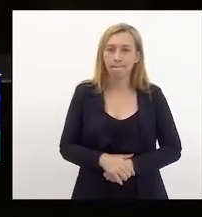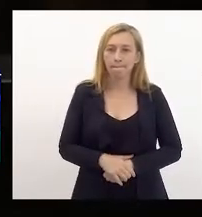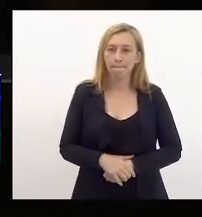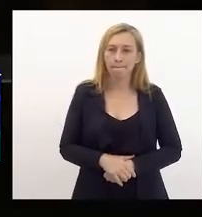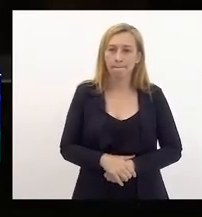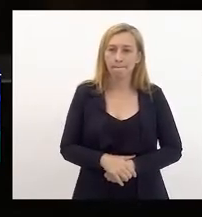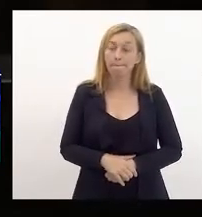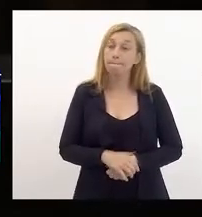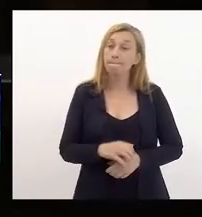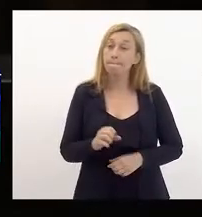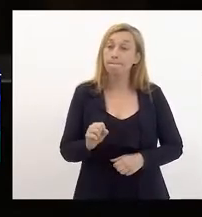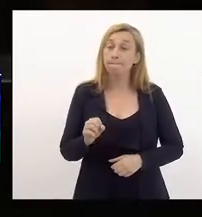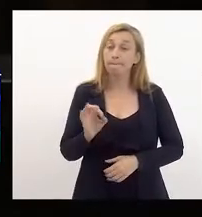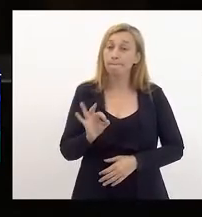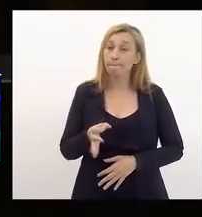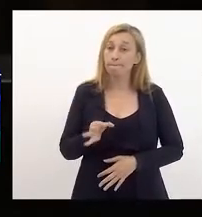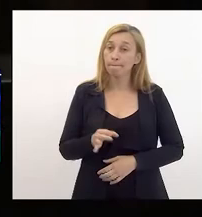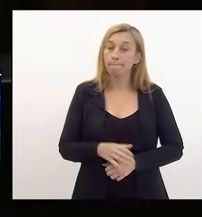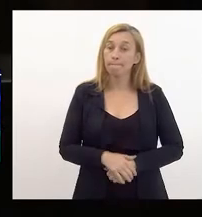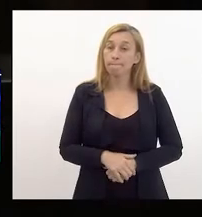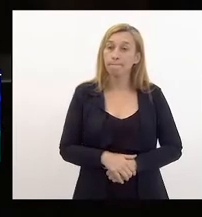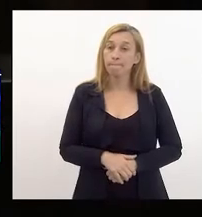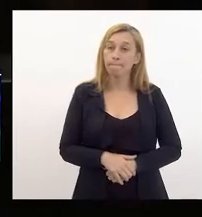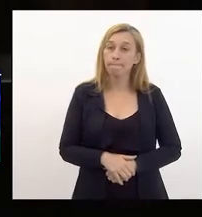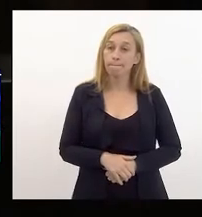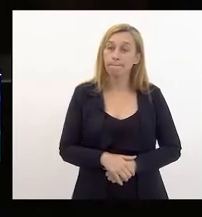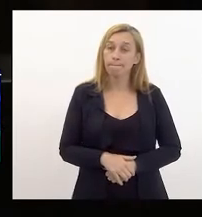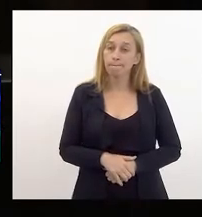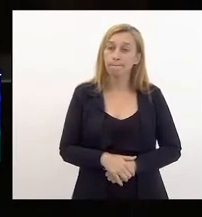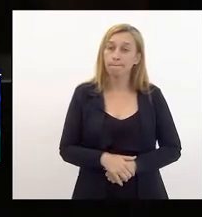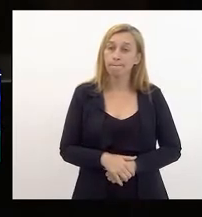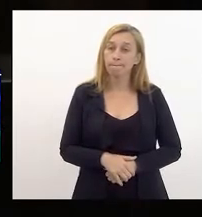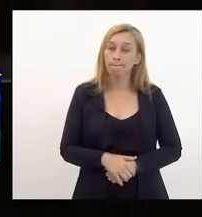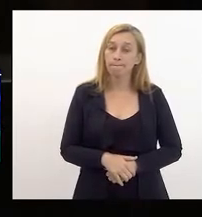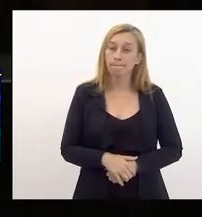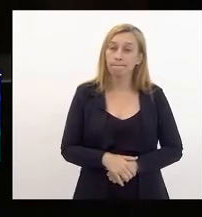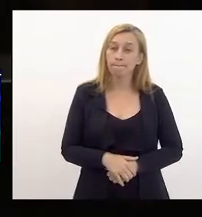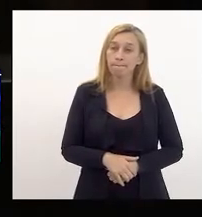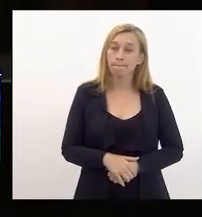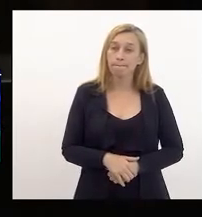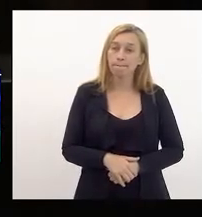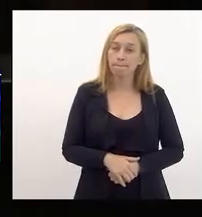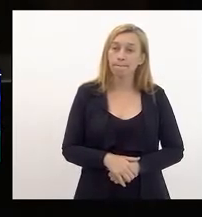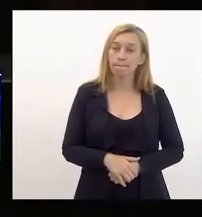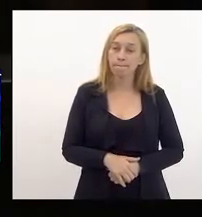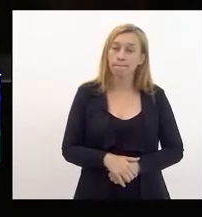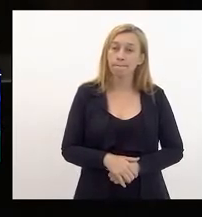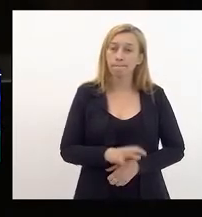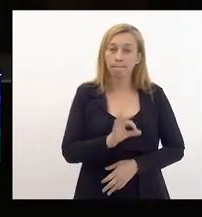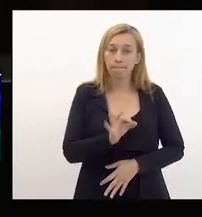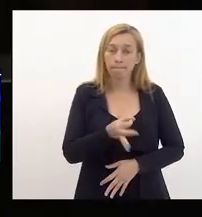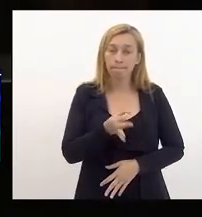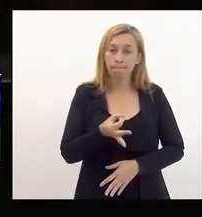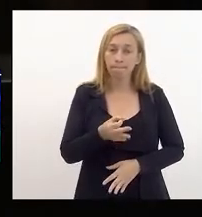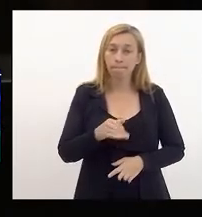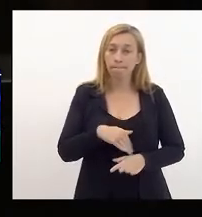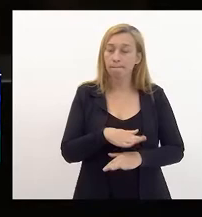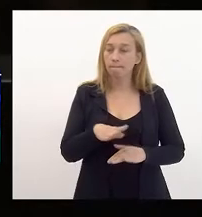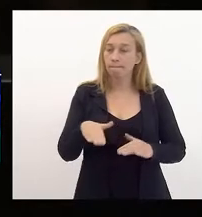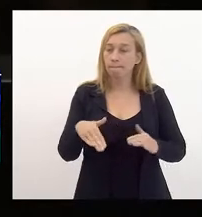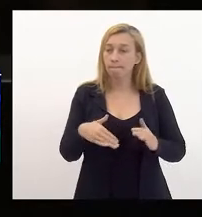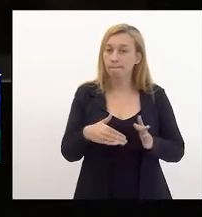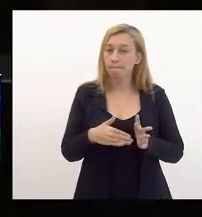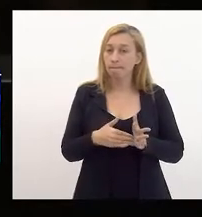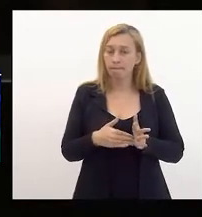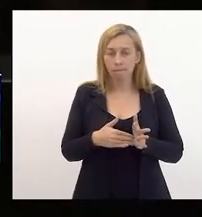e é claro que isto daí tem por detrás exatamente todo um rasgo